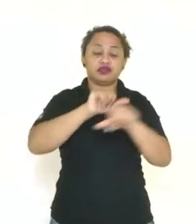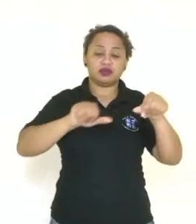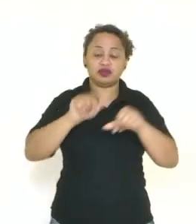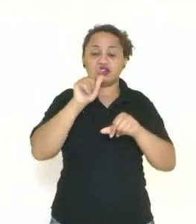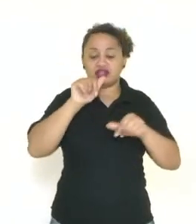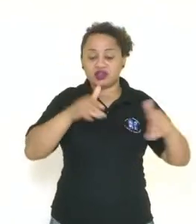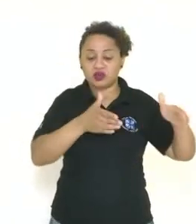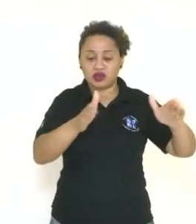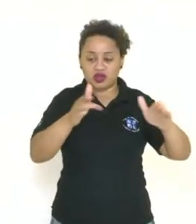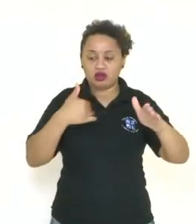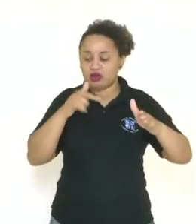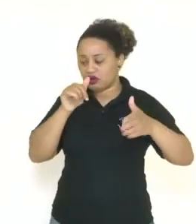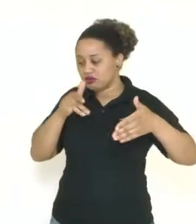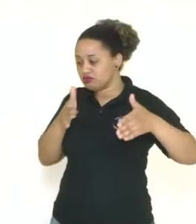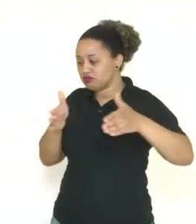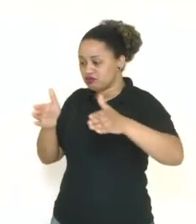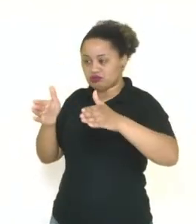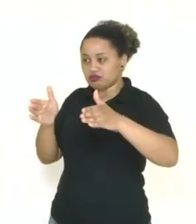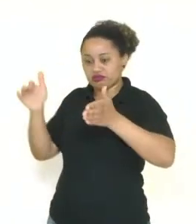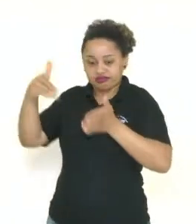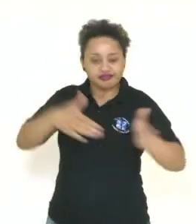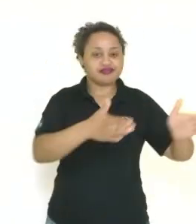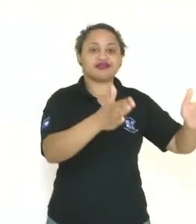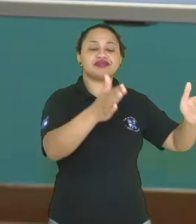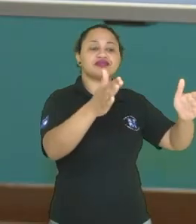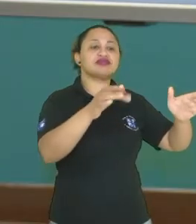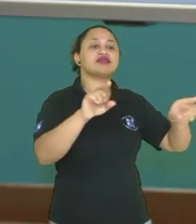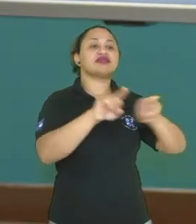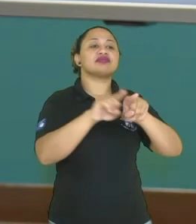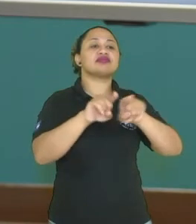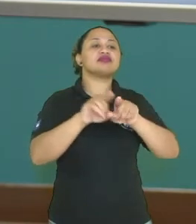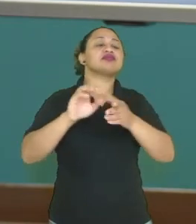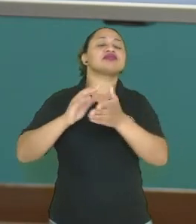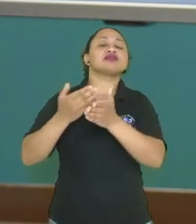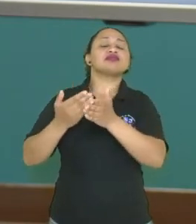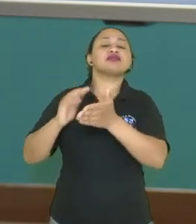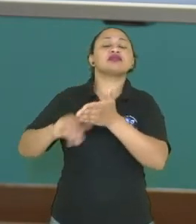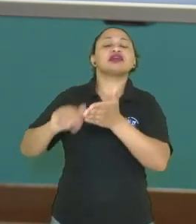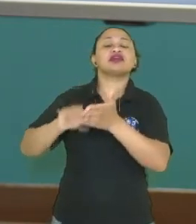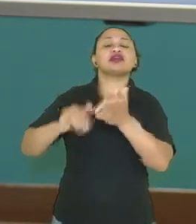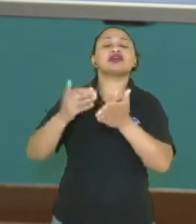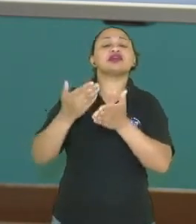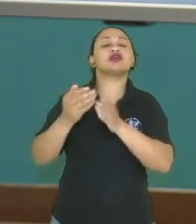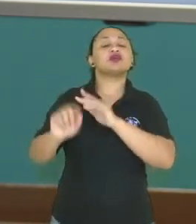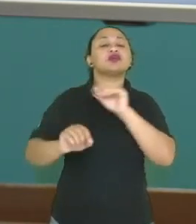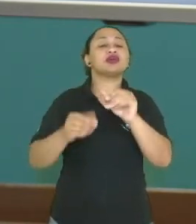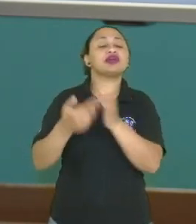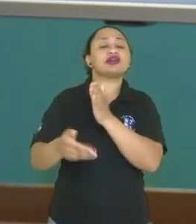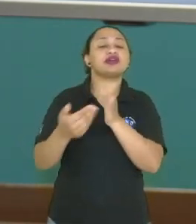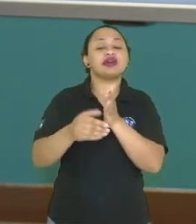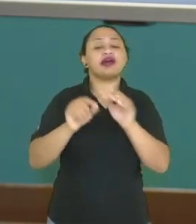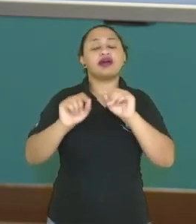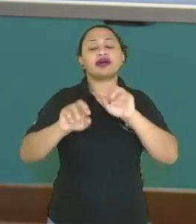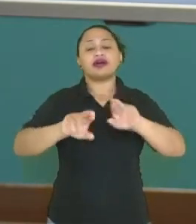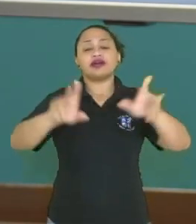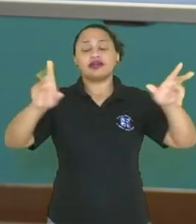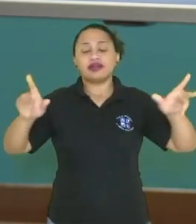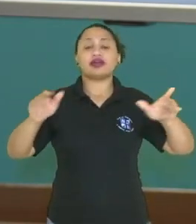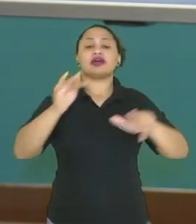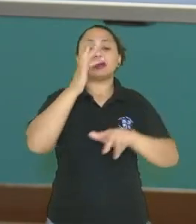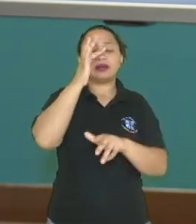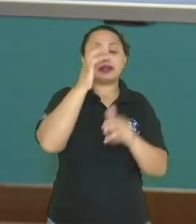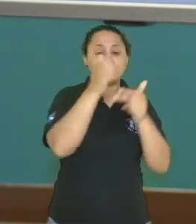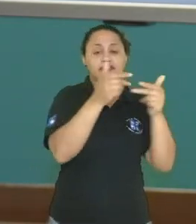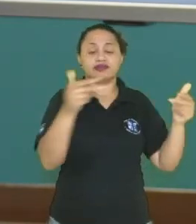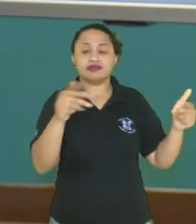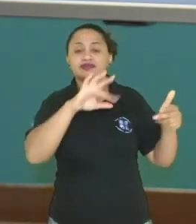ser redirecionado. E a perda do quê? Da biodiversidade, né? Tanto a biodiversidade vegetal, fauna e